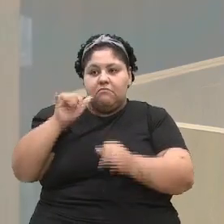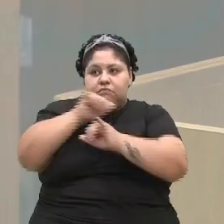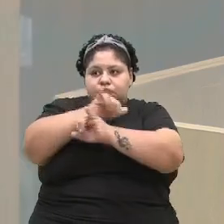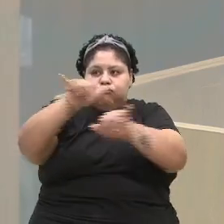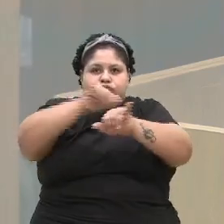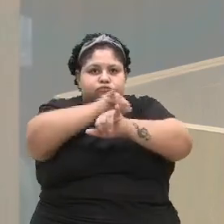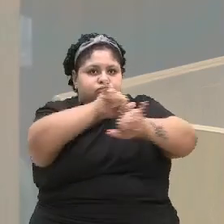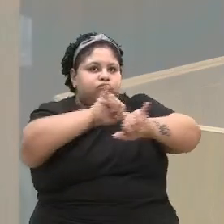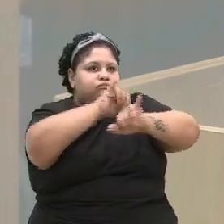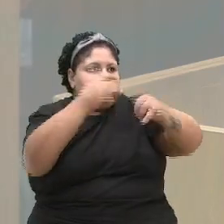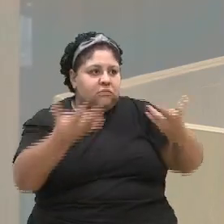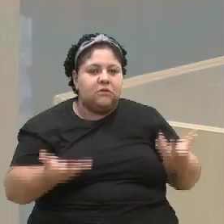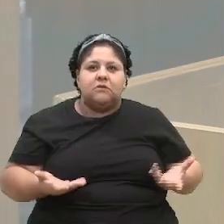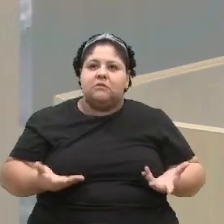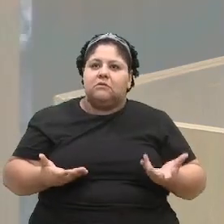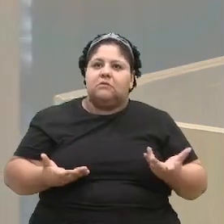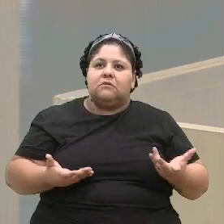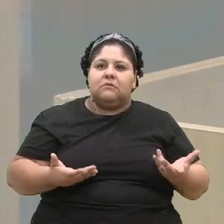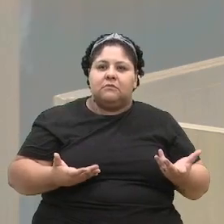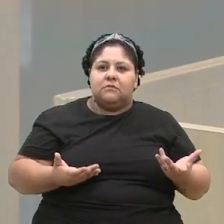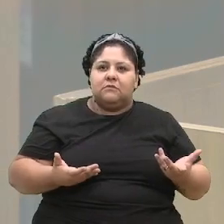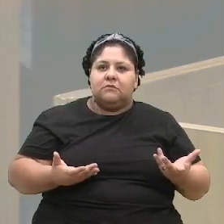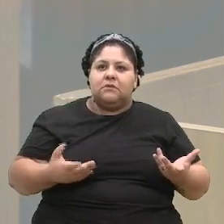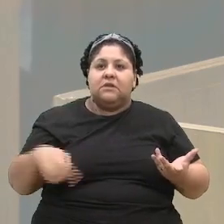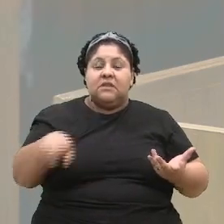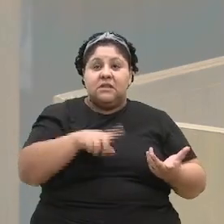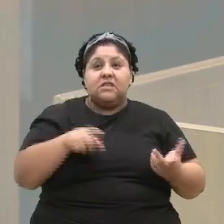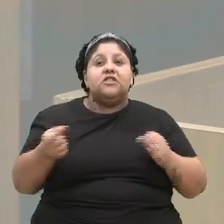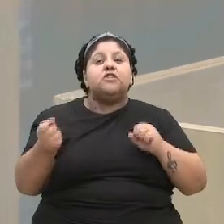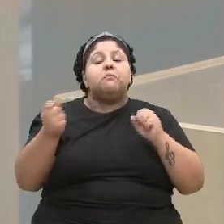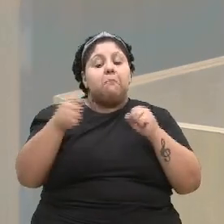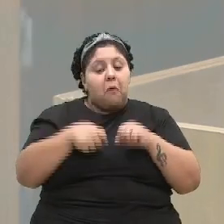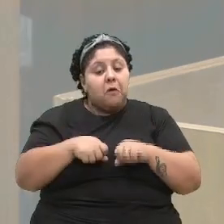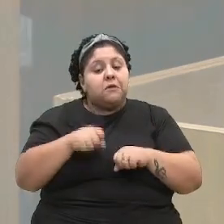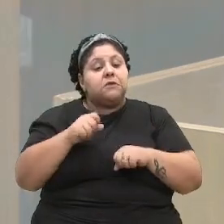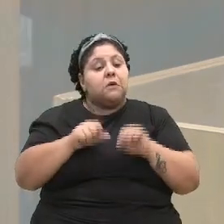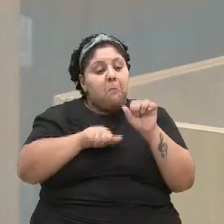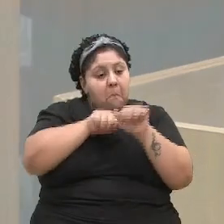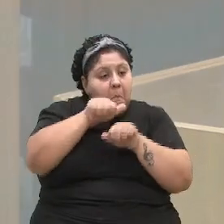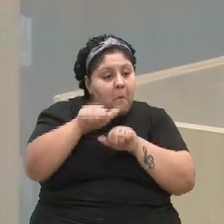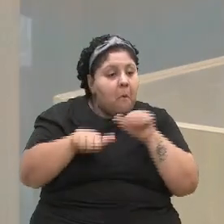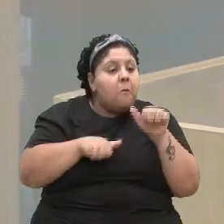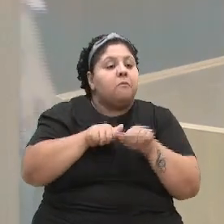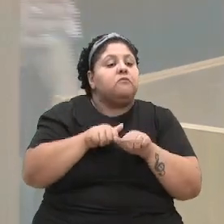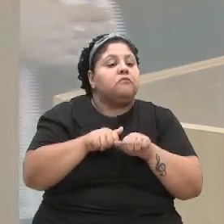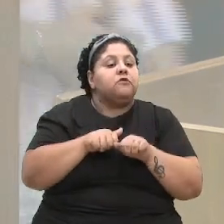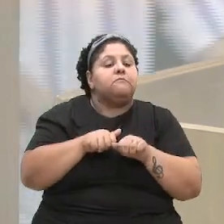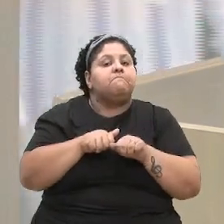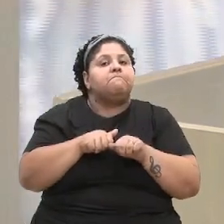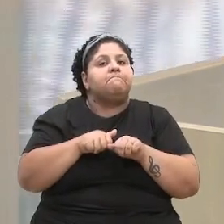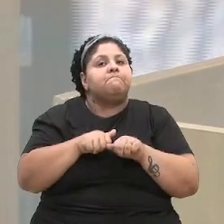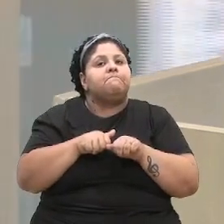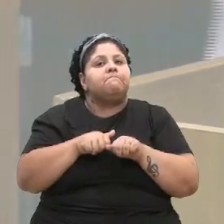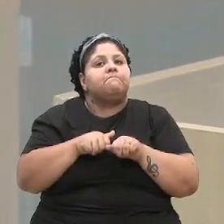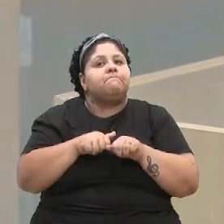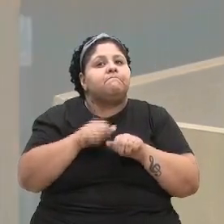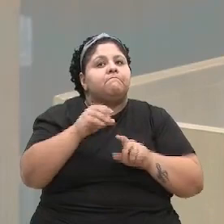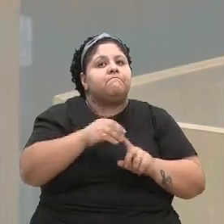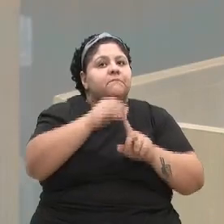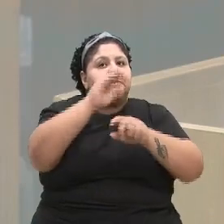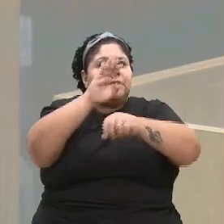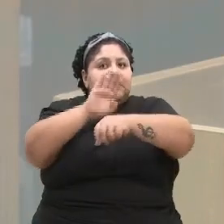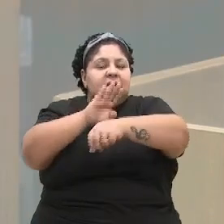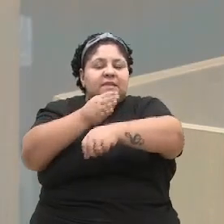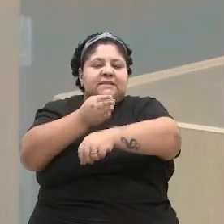com relação a esses dados, para que a gente possa, sim, mudar essa situação, especialmente na Serra